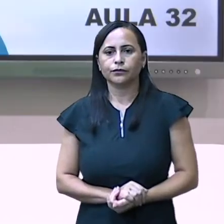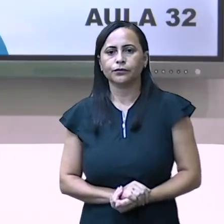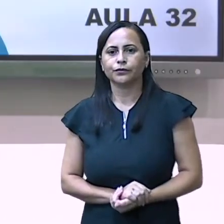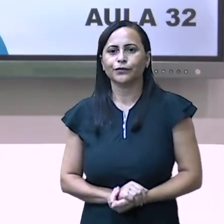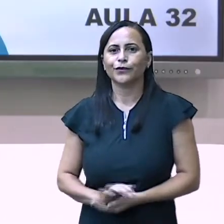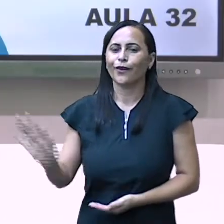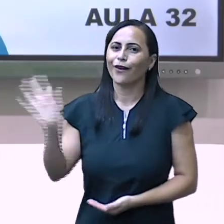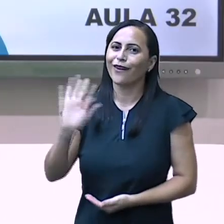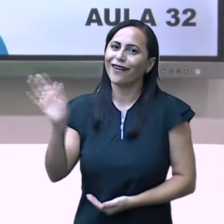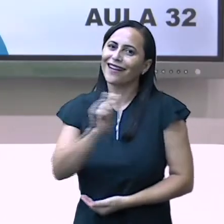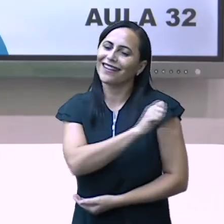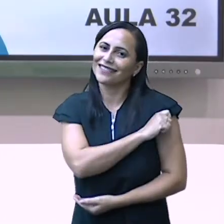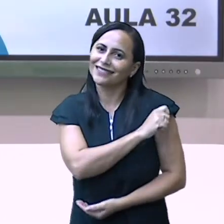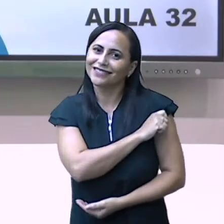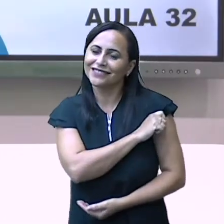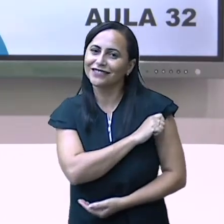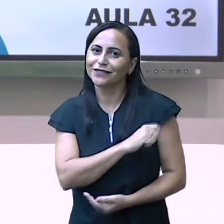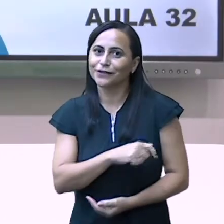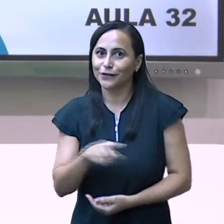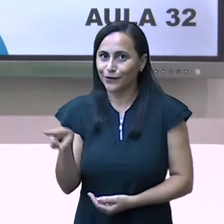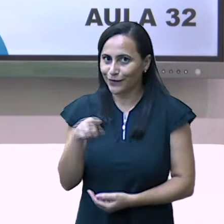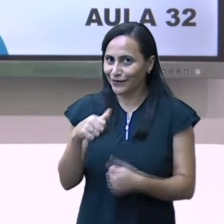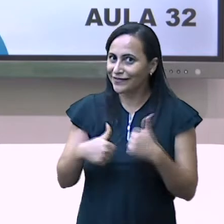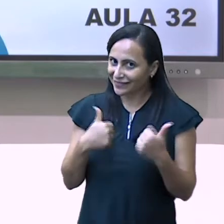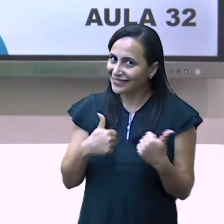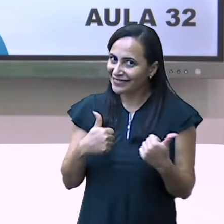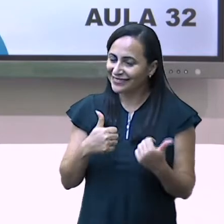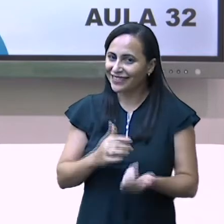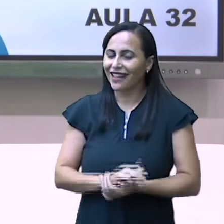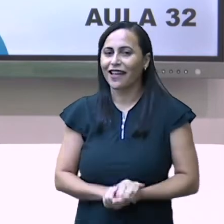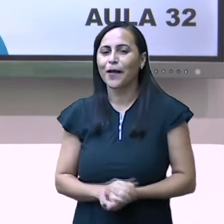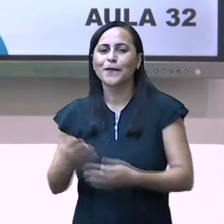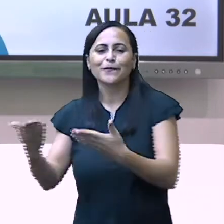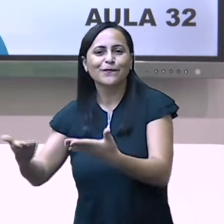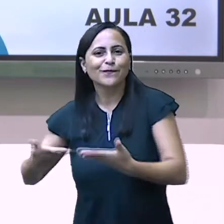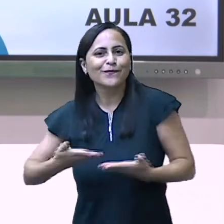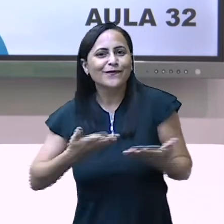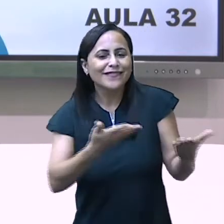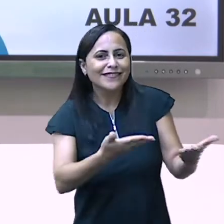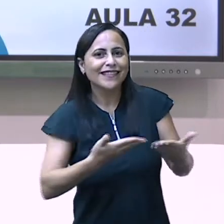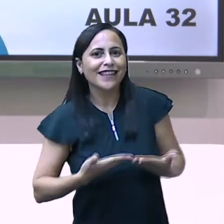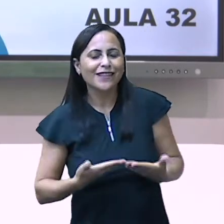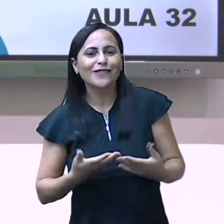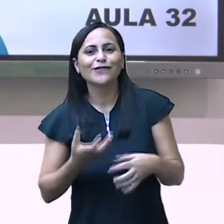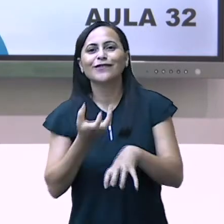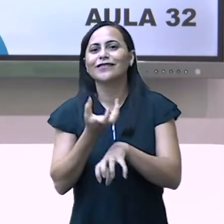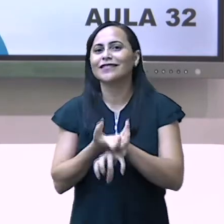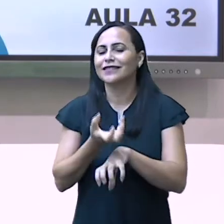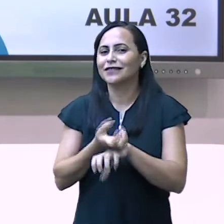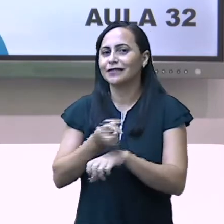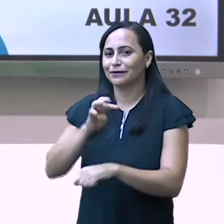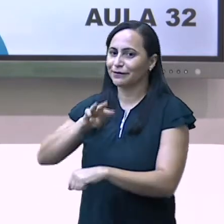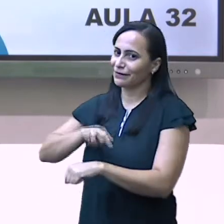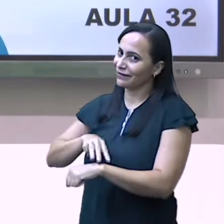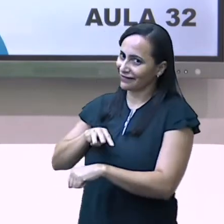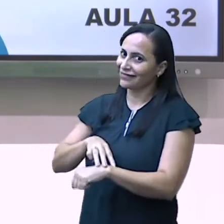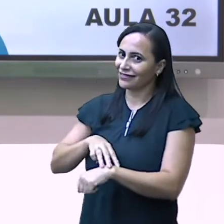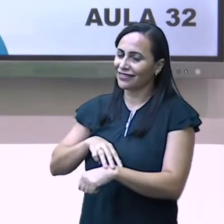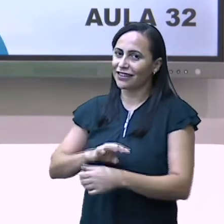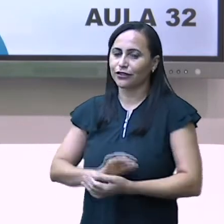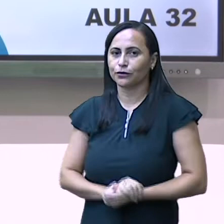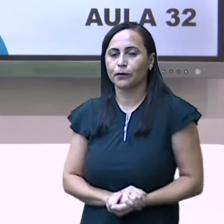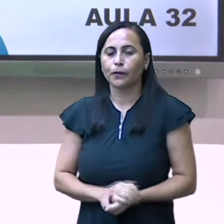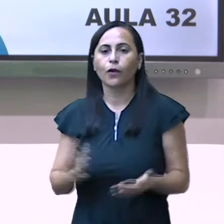Olá, estudantes! Tudo bem com vocês? Sejam bem-vindos a mais uma aula do componente curricular de matemática,